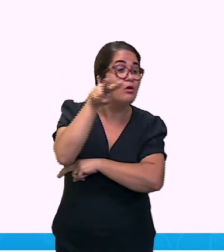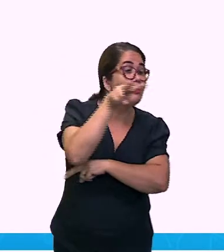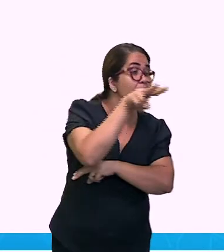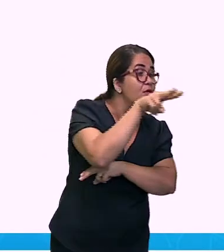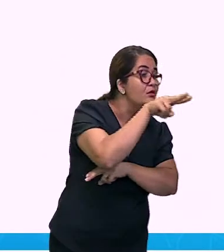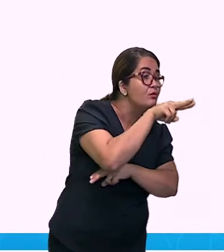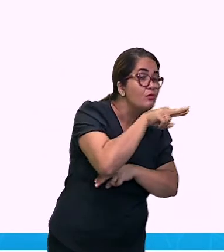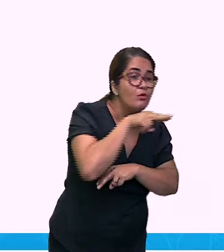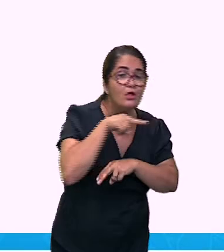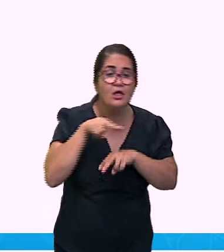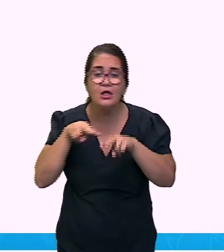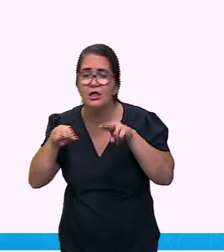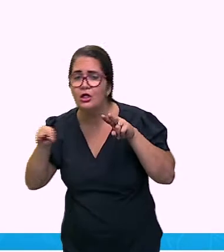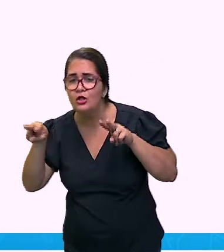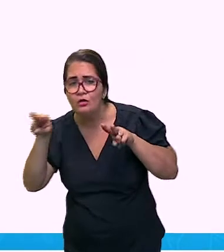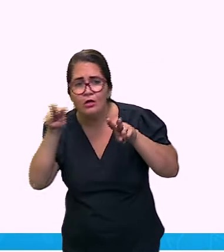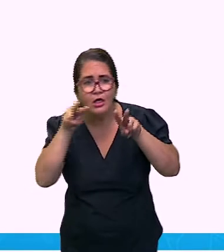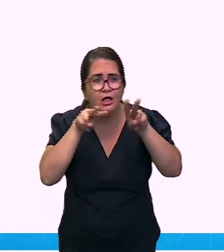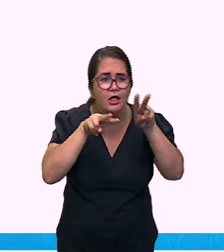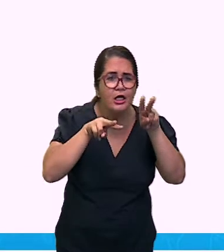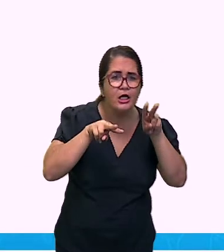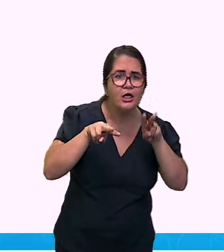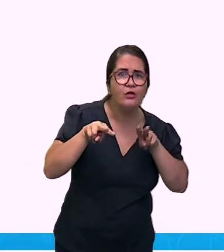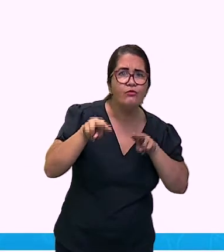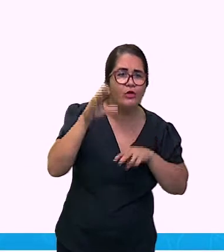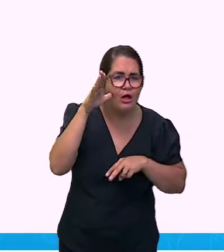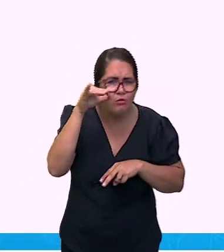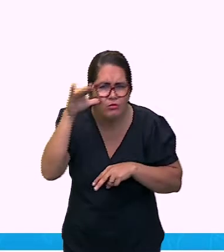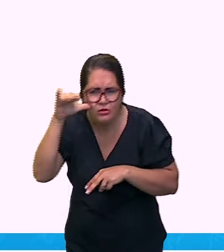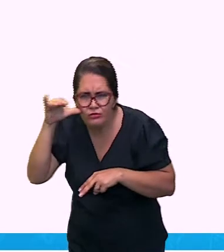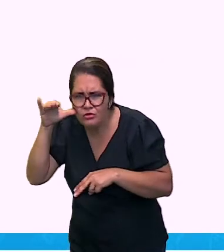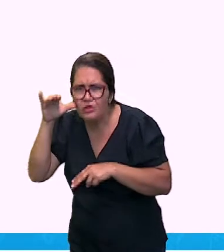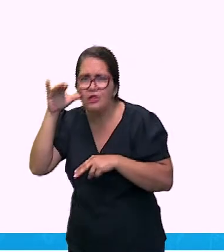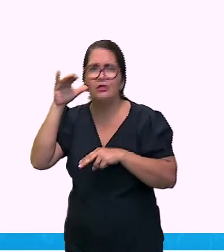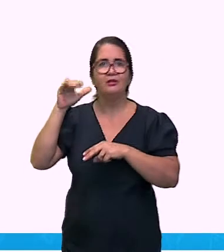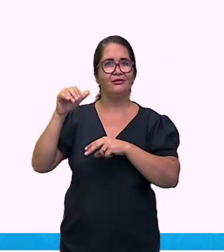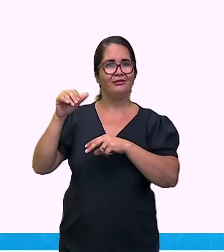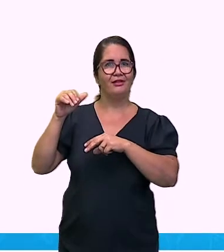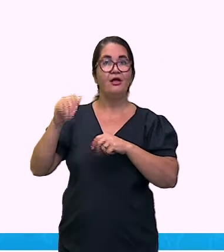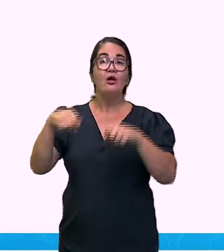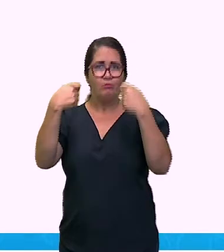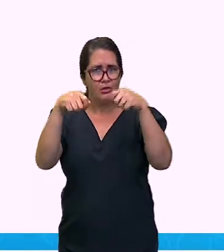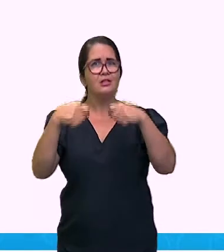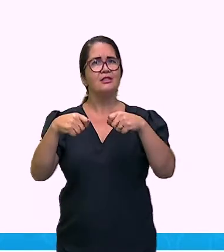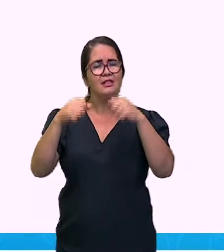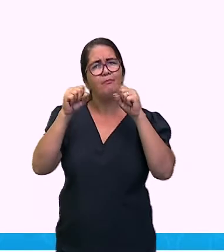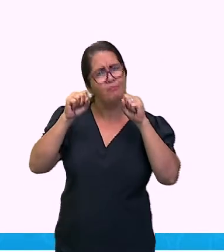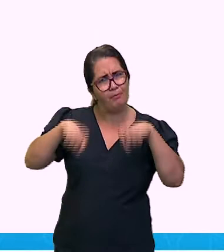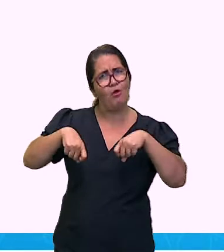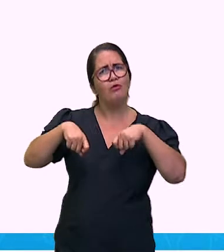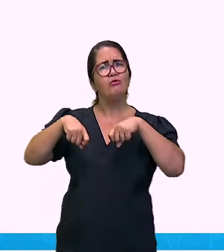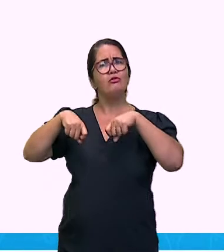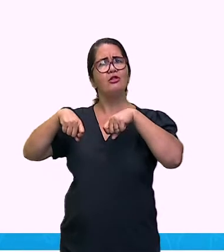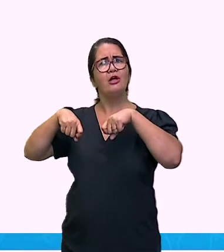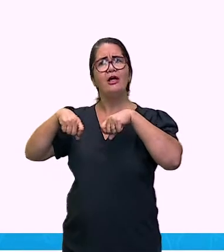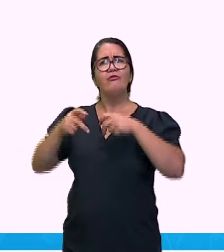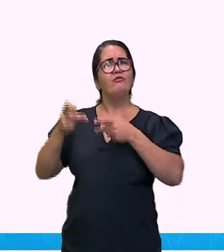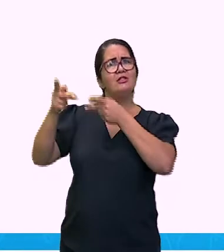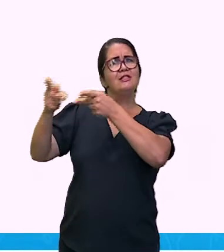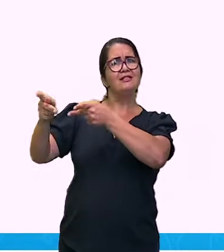Ah, professora, a gente pode ir lá visitar? Como que a gente pode entrar nesse ecossistema e